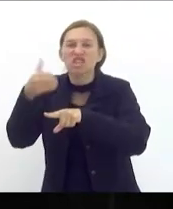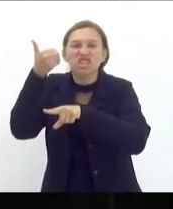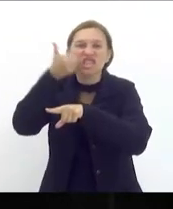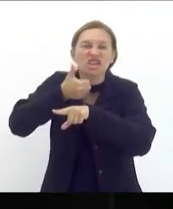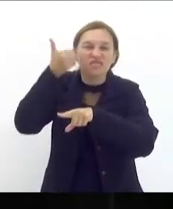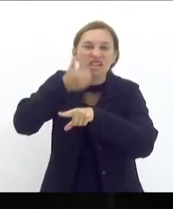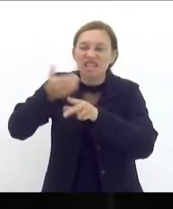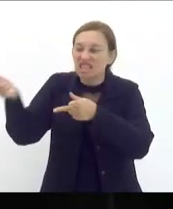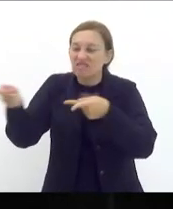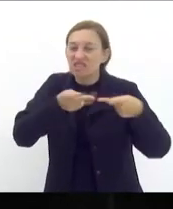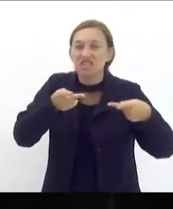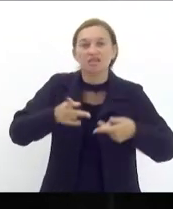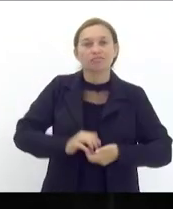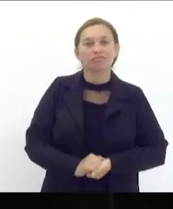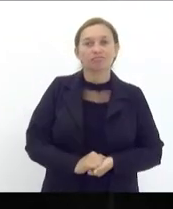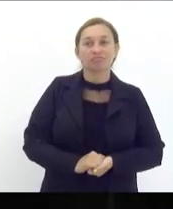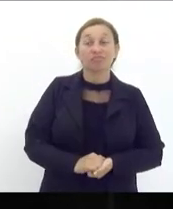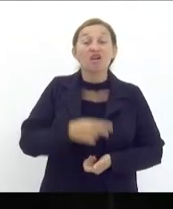visita